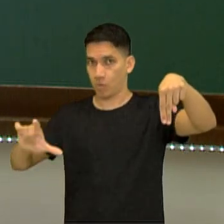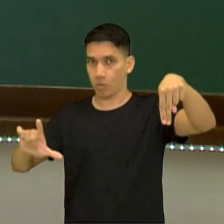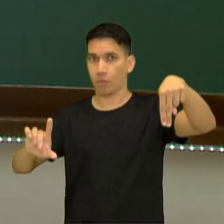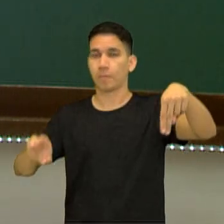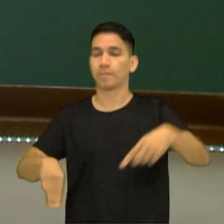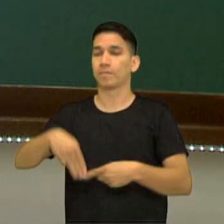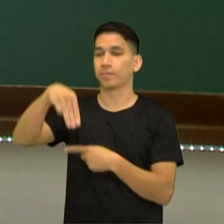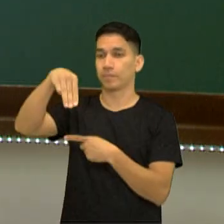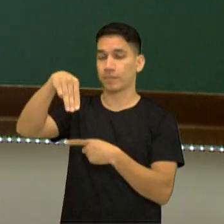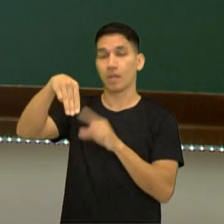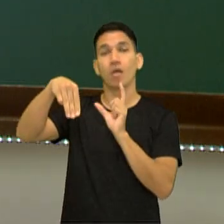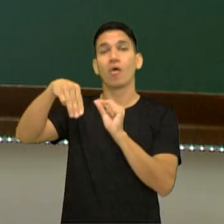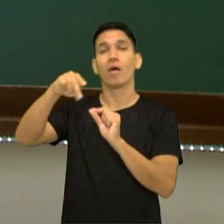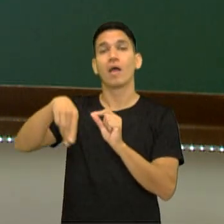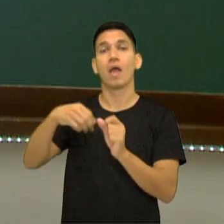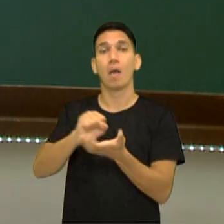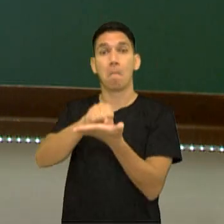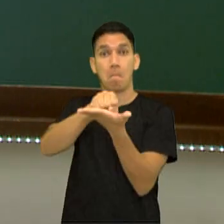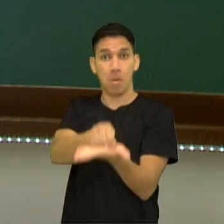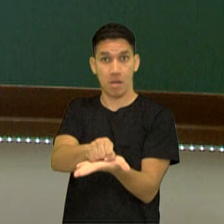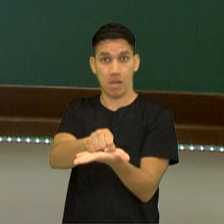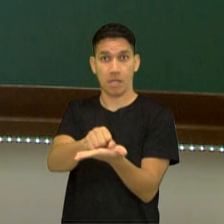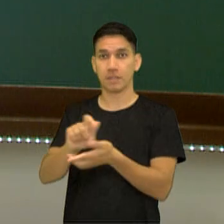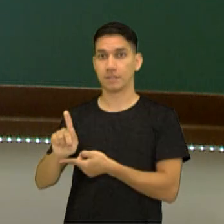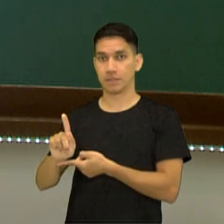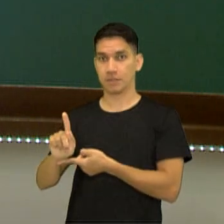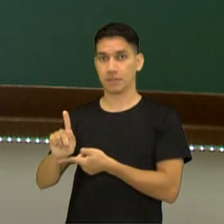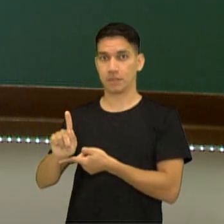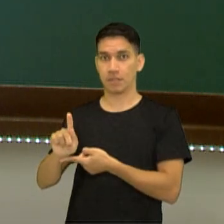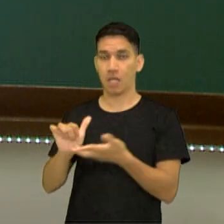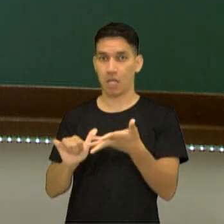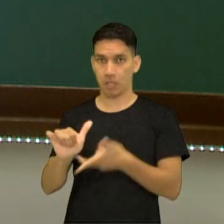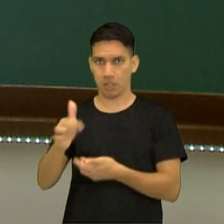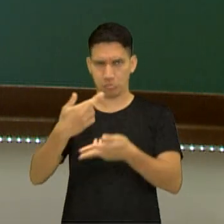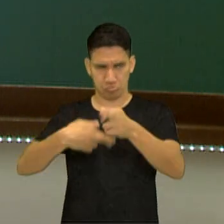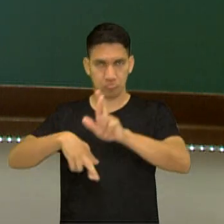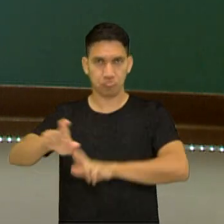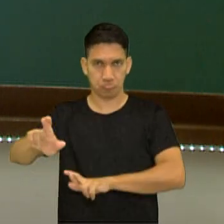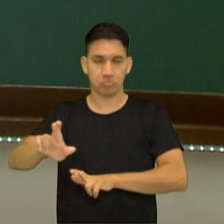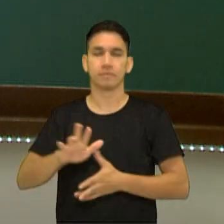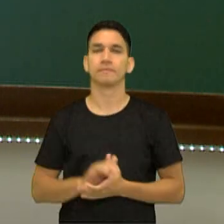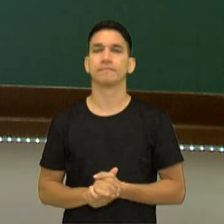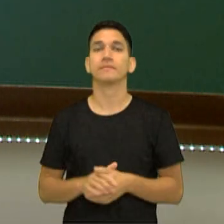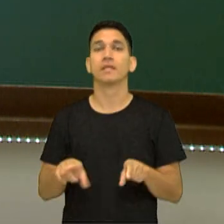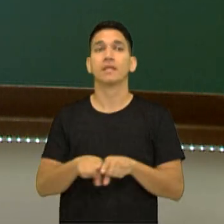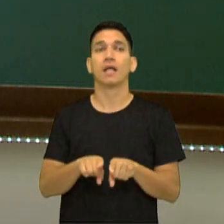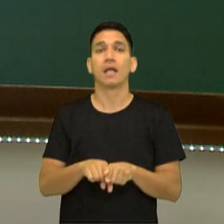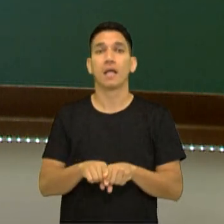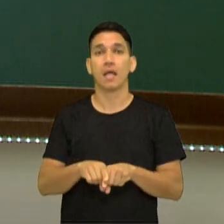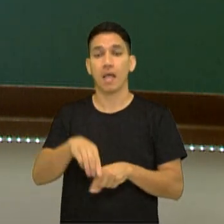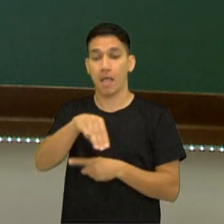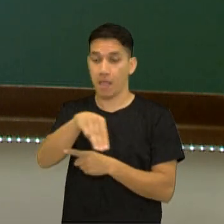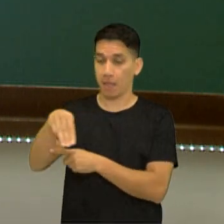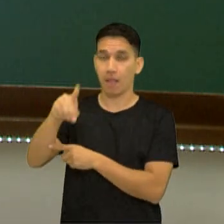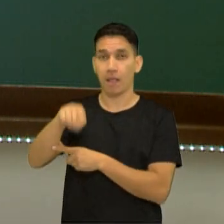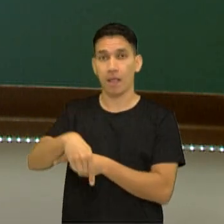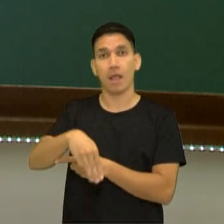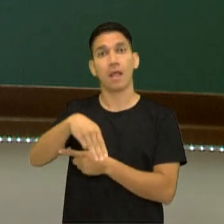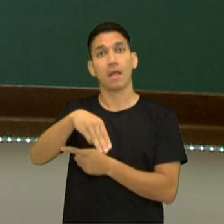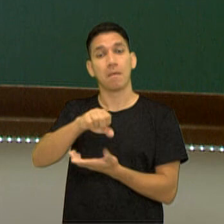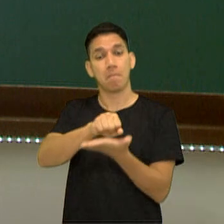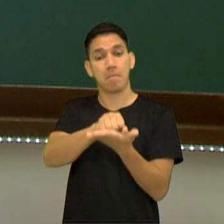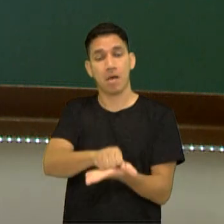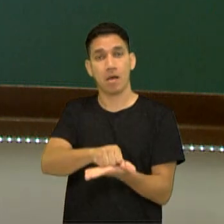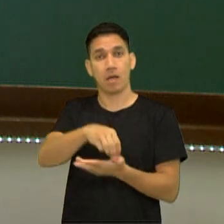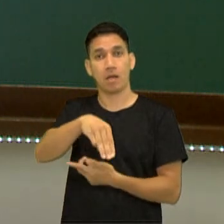massa em gramas da minha determinada substância, do meu reagente ou do meu produto, e a massa molar que está em gramas por mol,